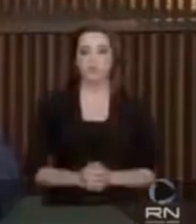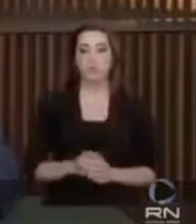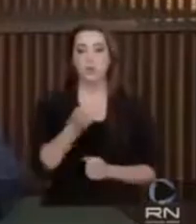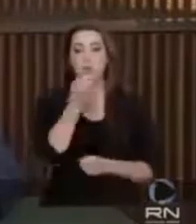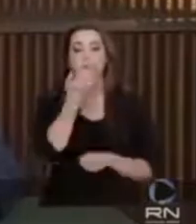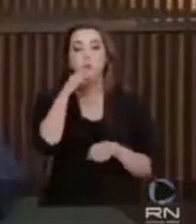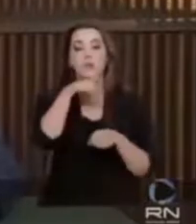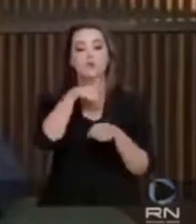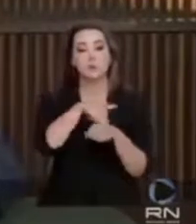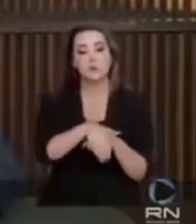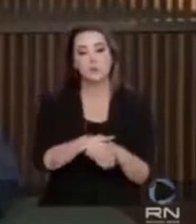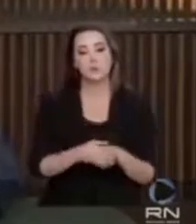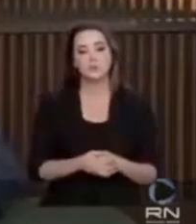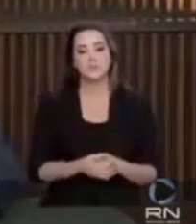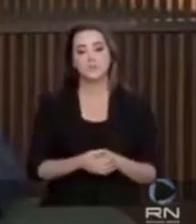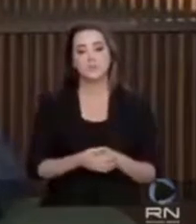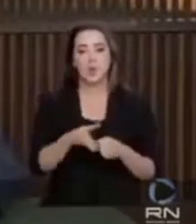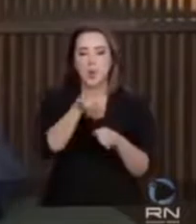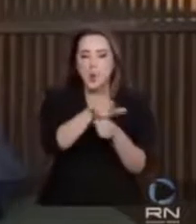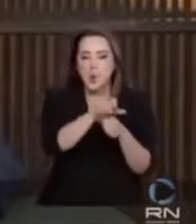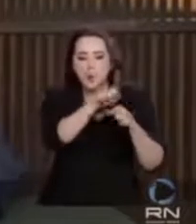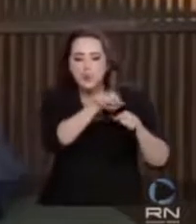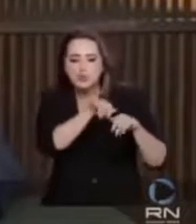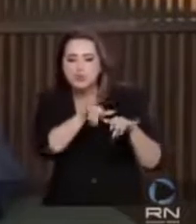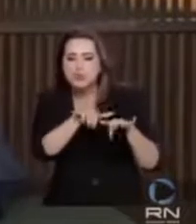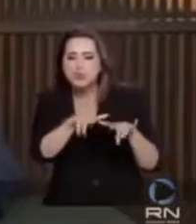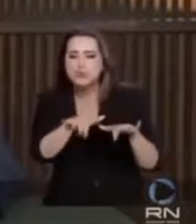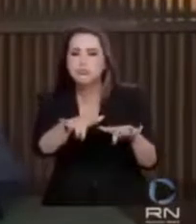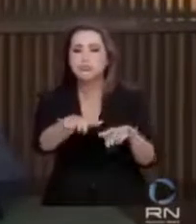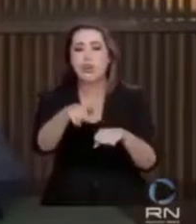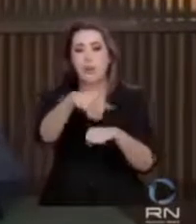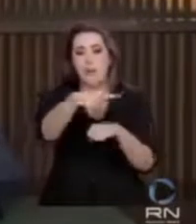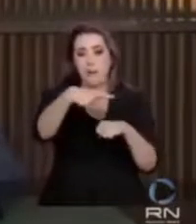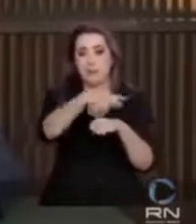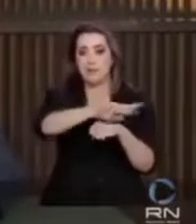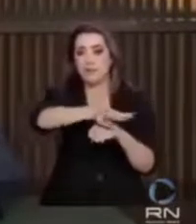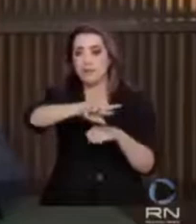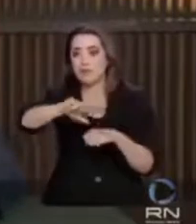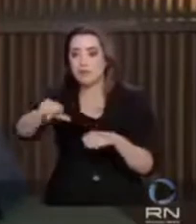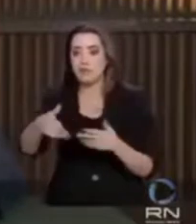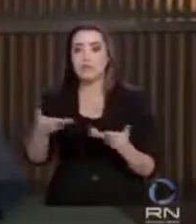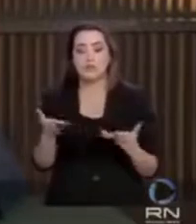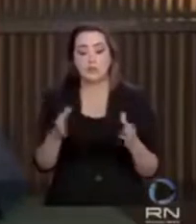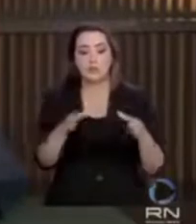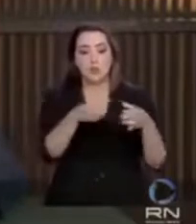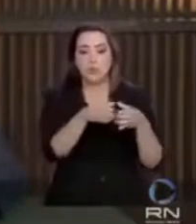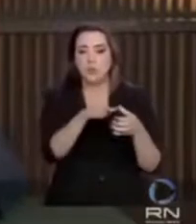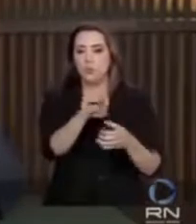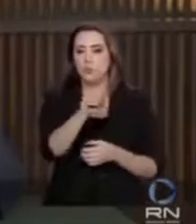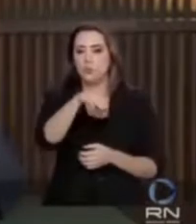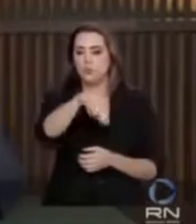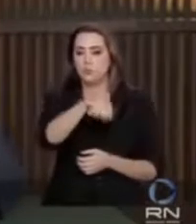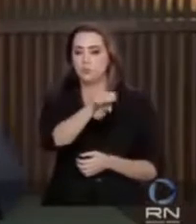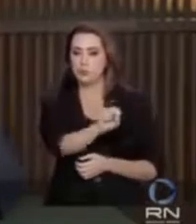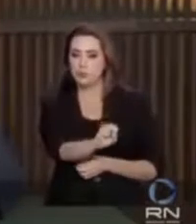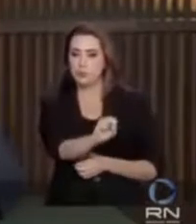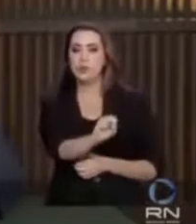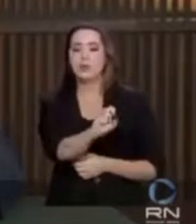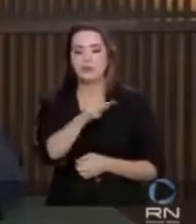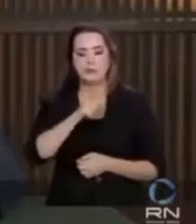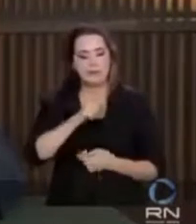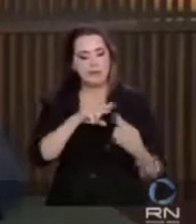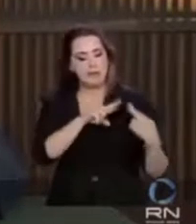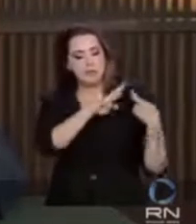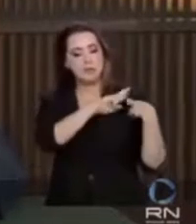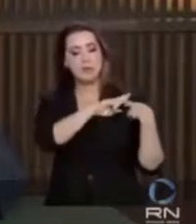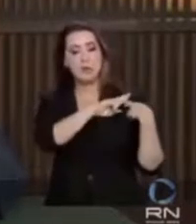Boa noite. Diante do avanço do coronavírus em muitos países, a Organização Mundial de Saúde, de forma